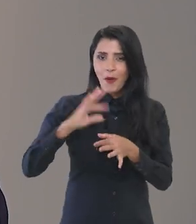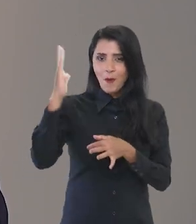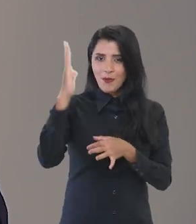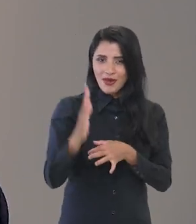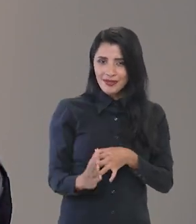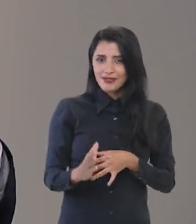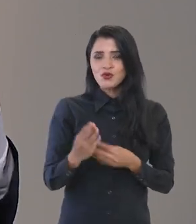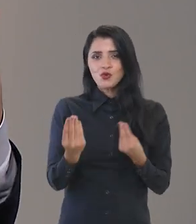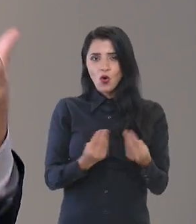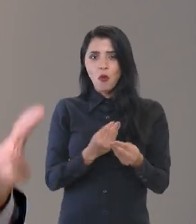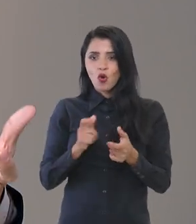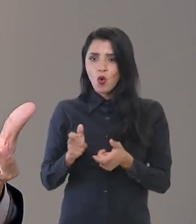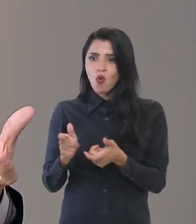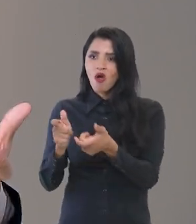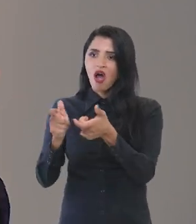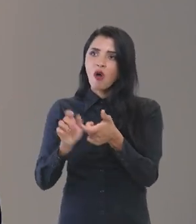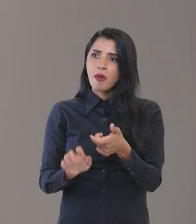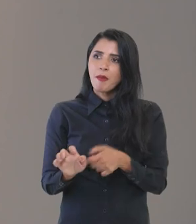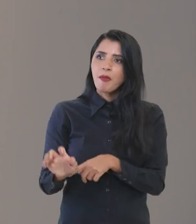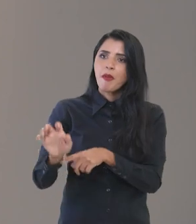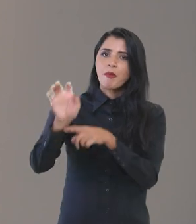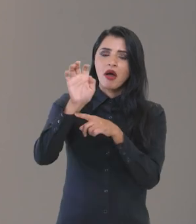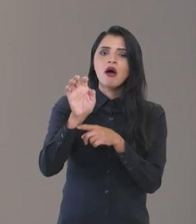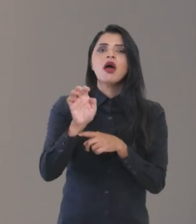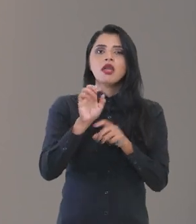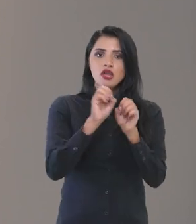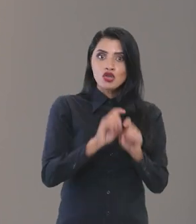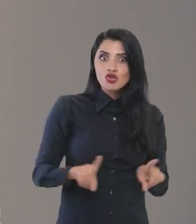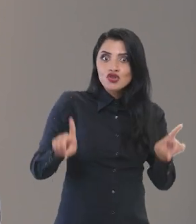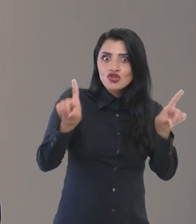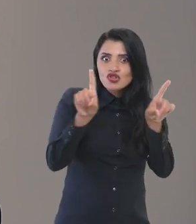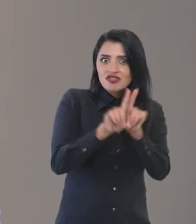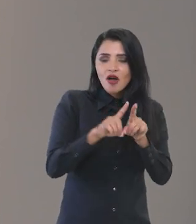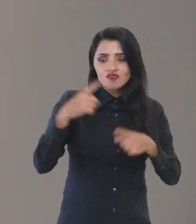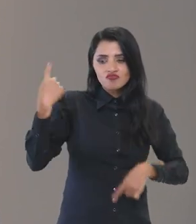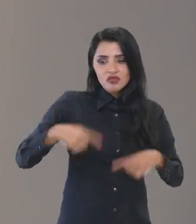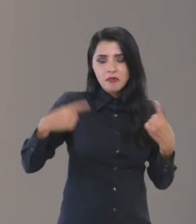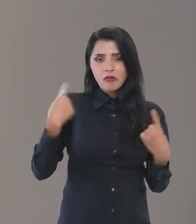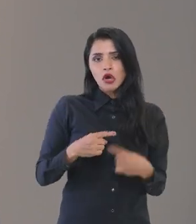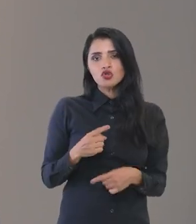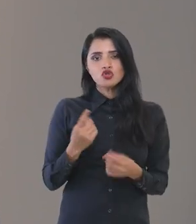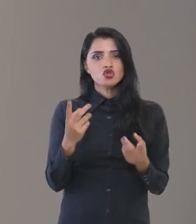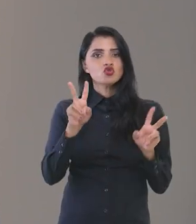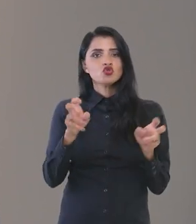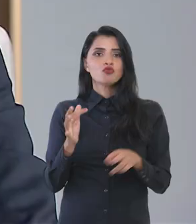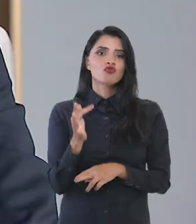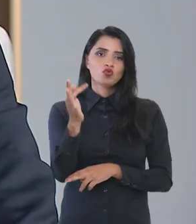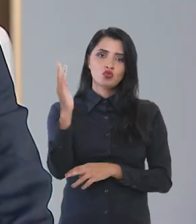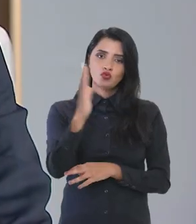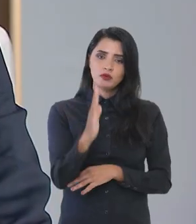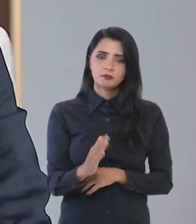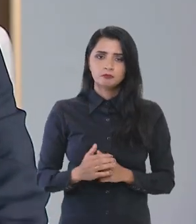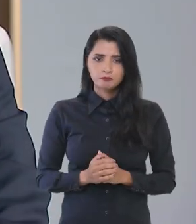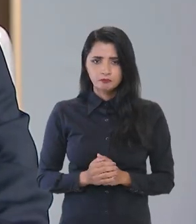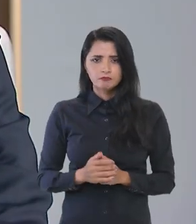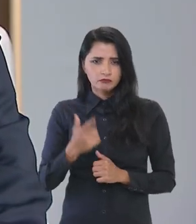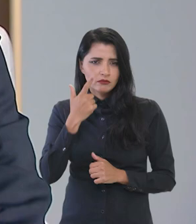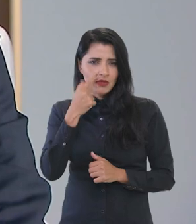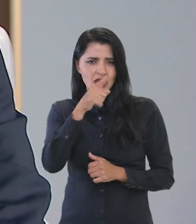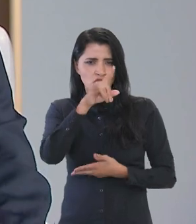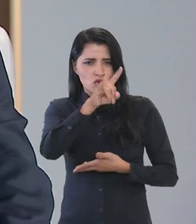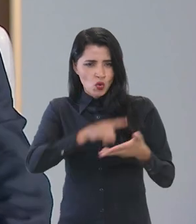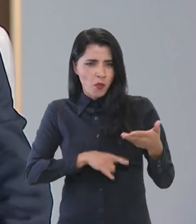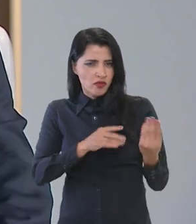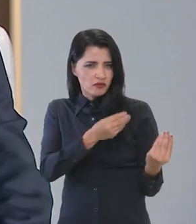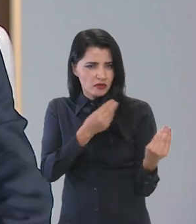Brasil através dos territórios e por meio digital num grande debate sobre o seu futuro. A previsão é que o